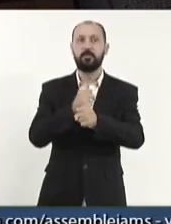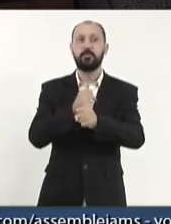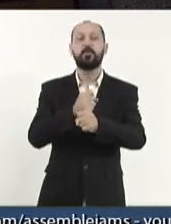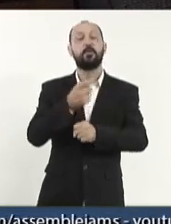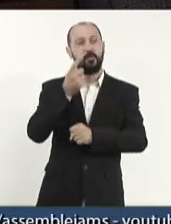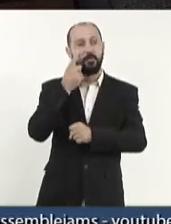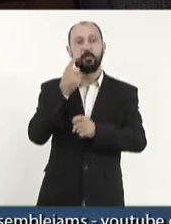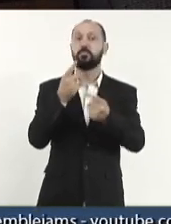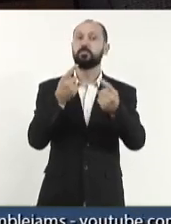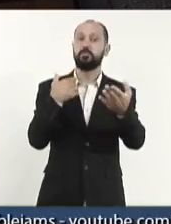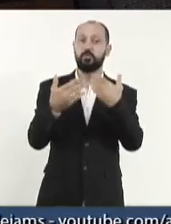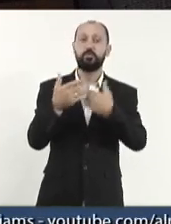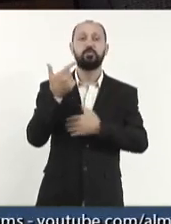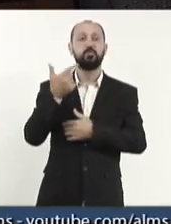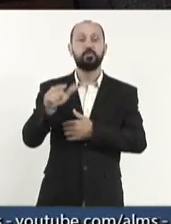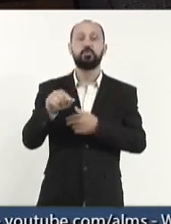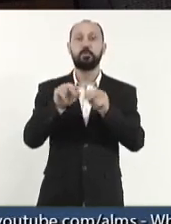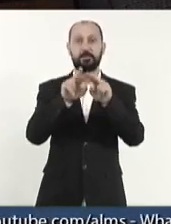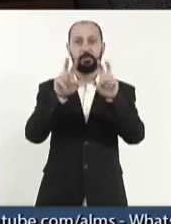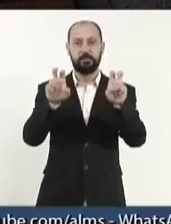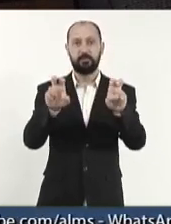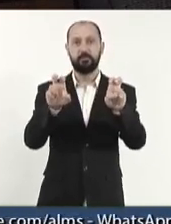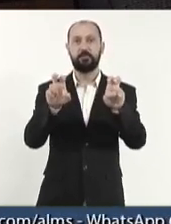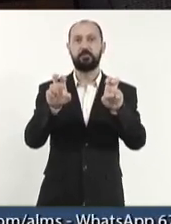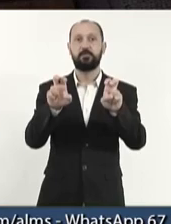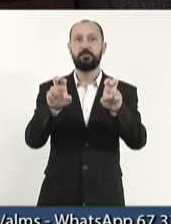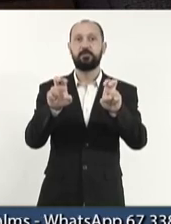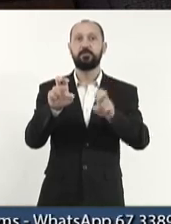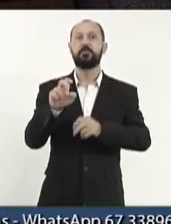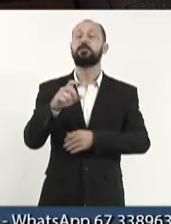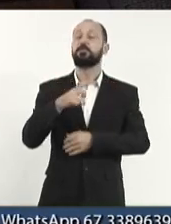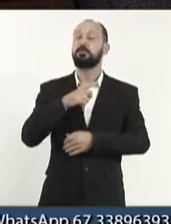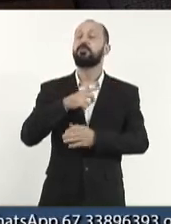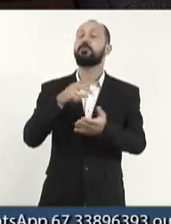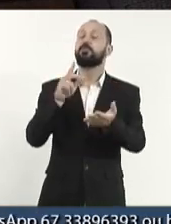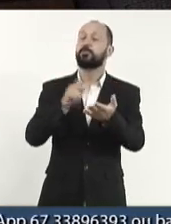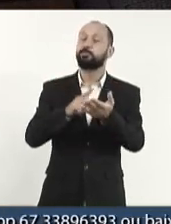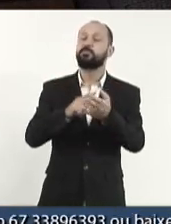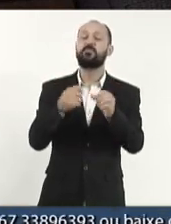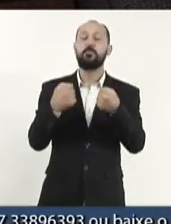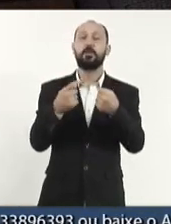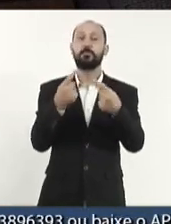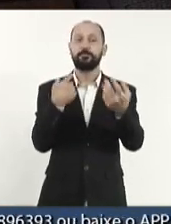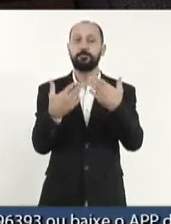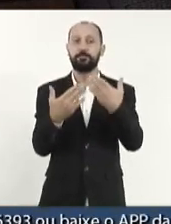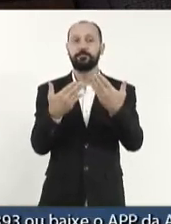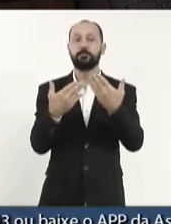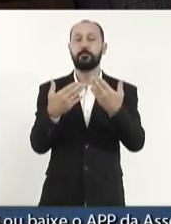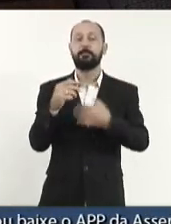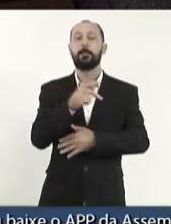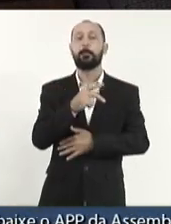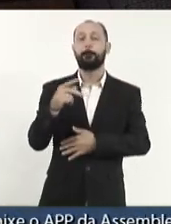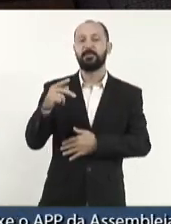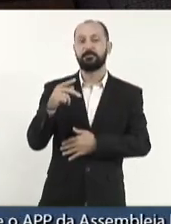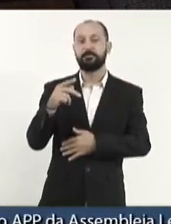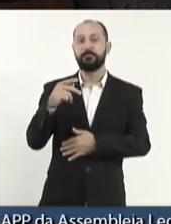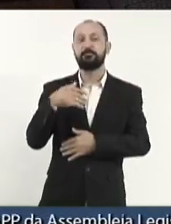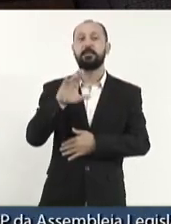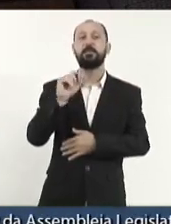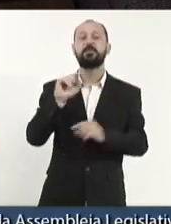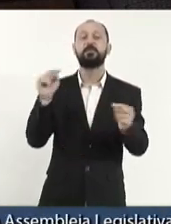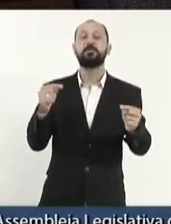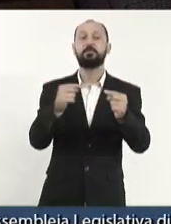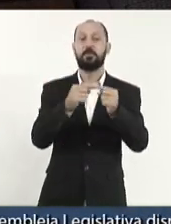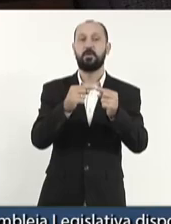rediscutir essa matéria. E nós temos realmente que rediscutir, senhor presidente, principalmente